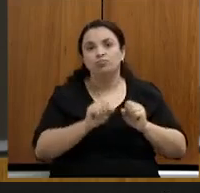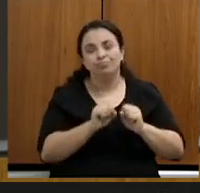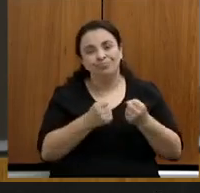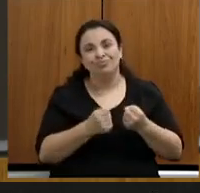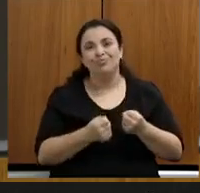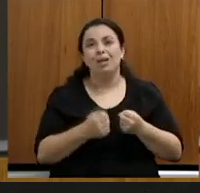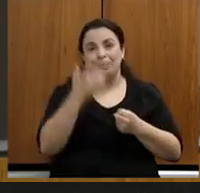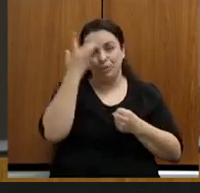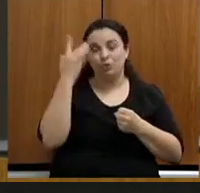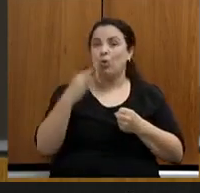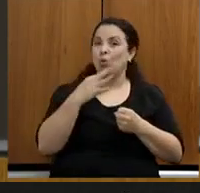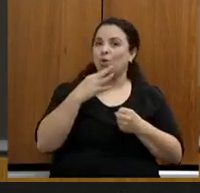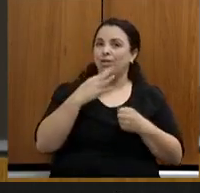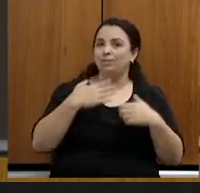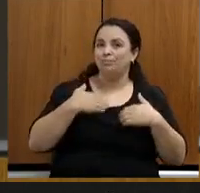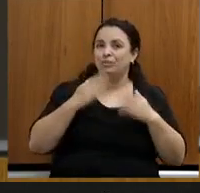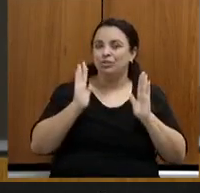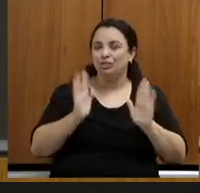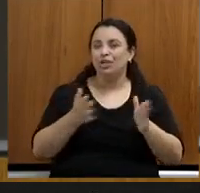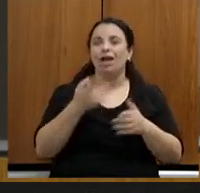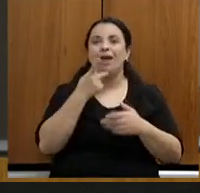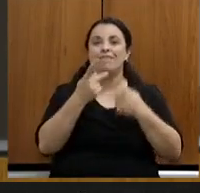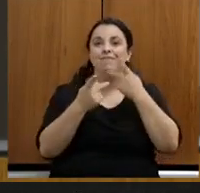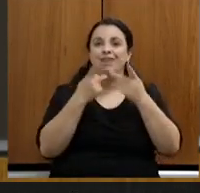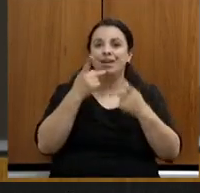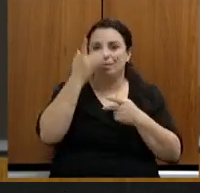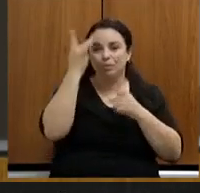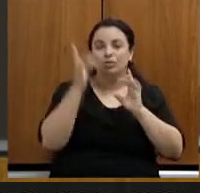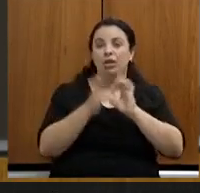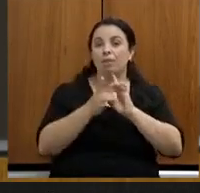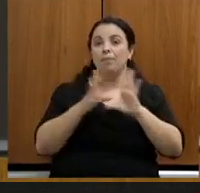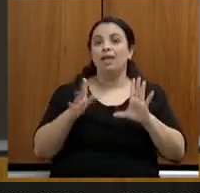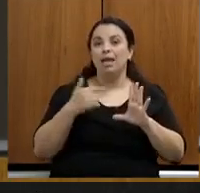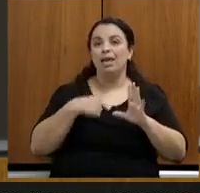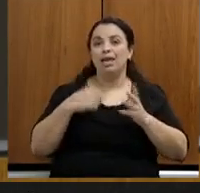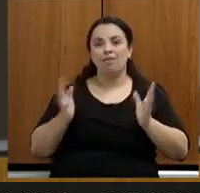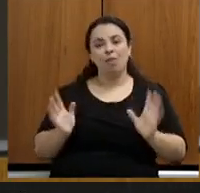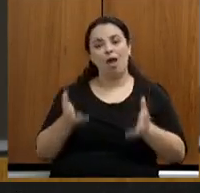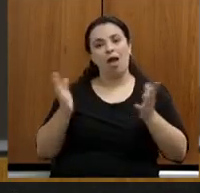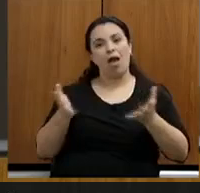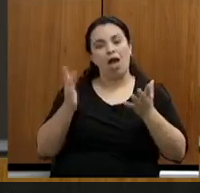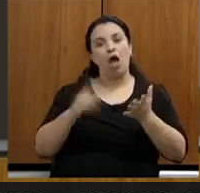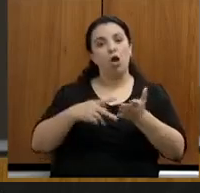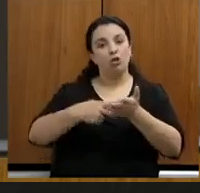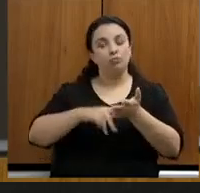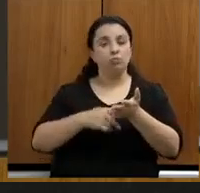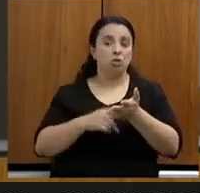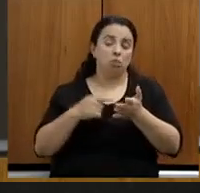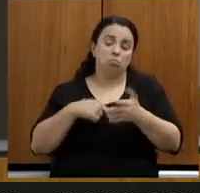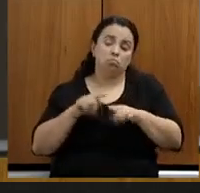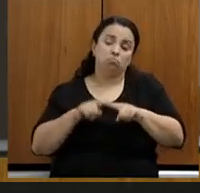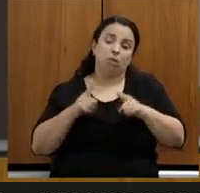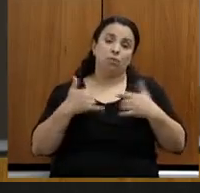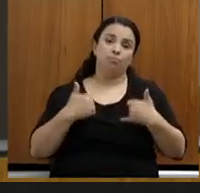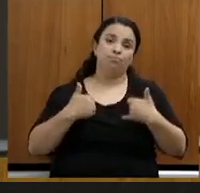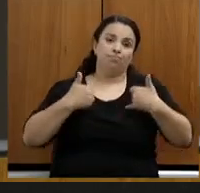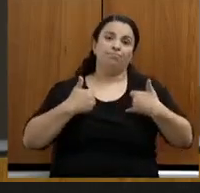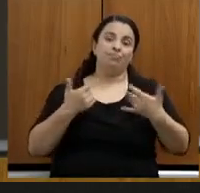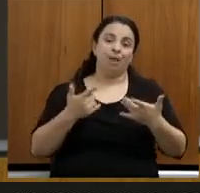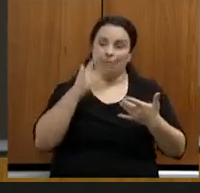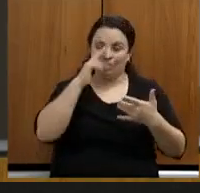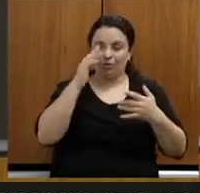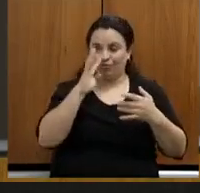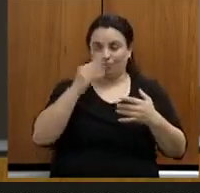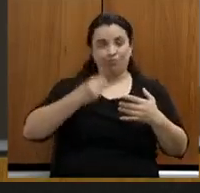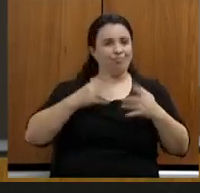Assembleia, na fala dos liberais como quem faz lobby para os sindicatos, do qual muito me orgulho, não acharam que era uma ofensa. Eu